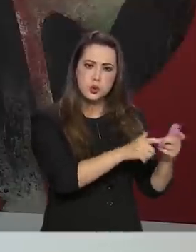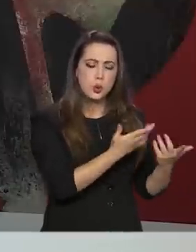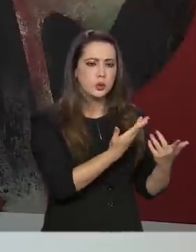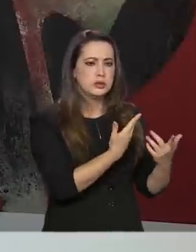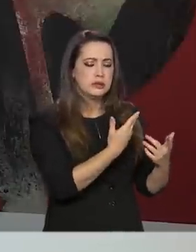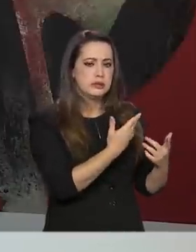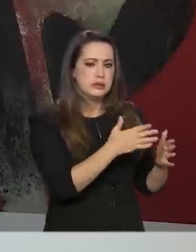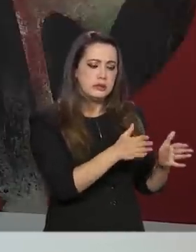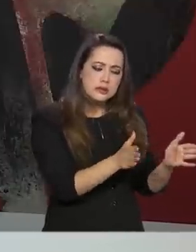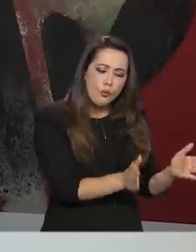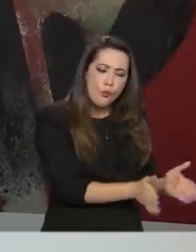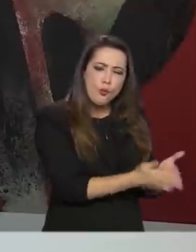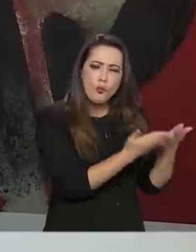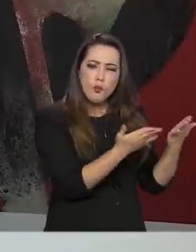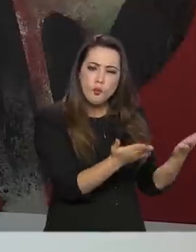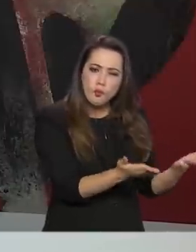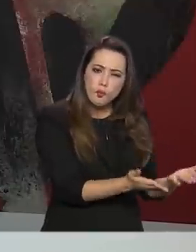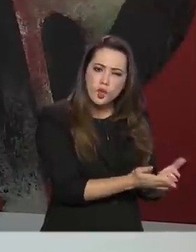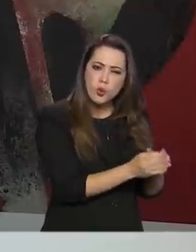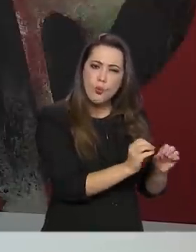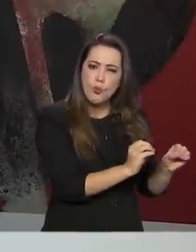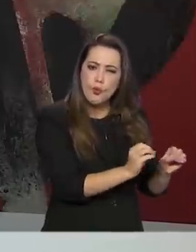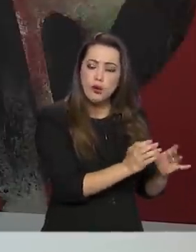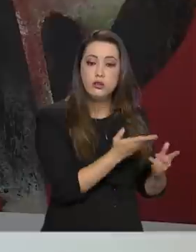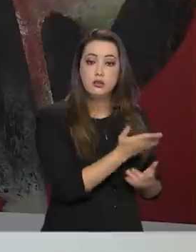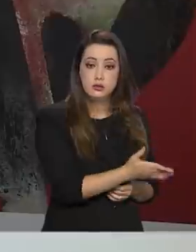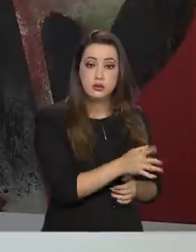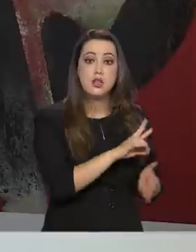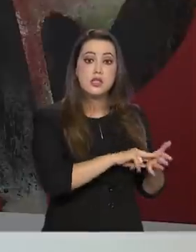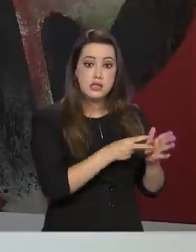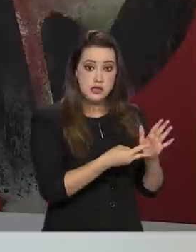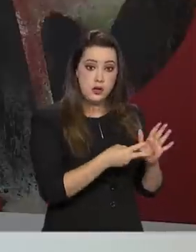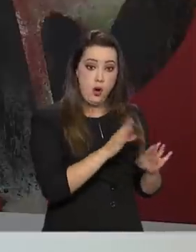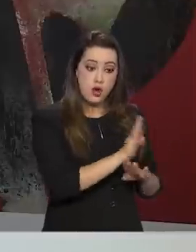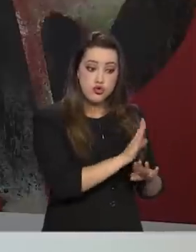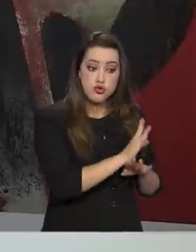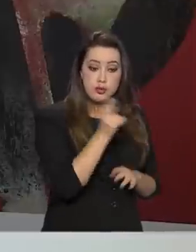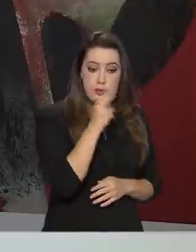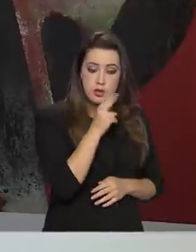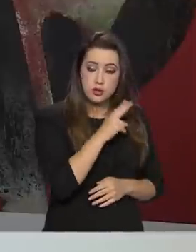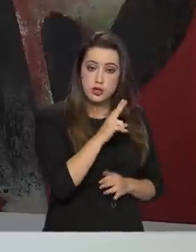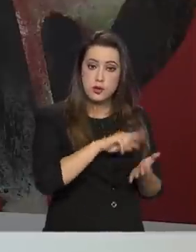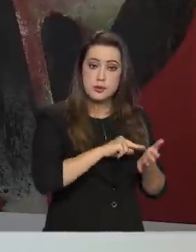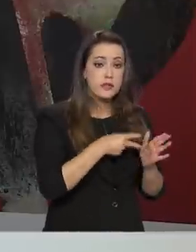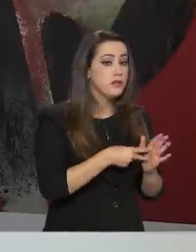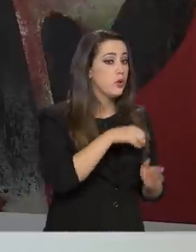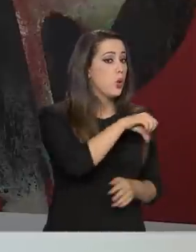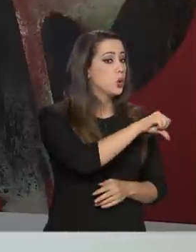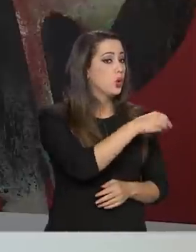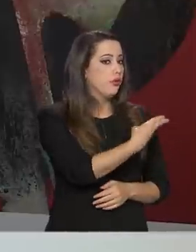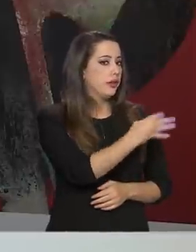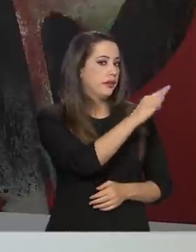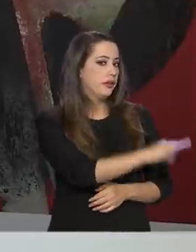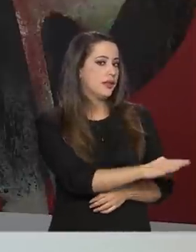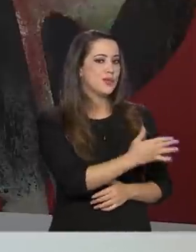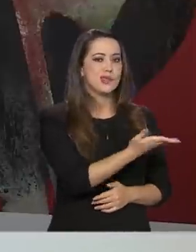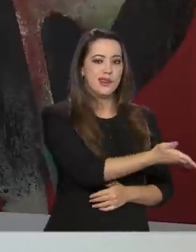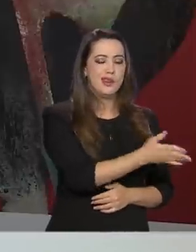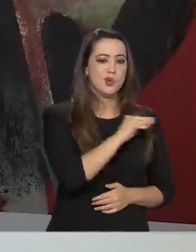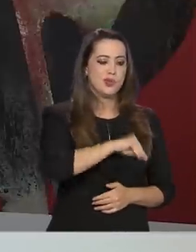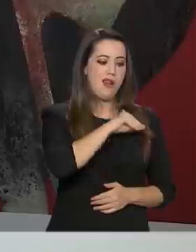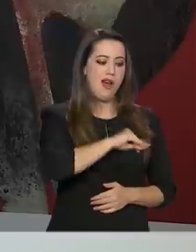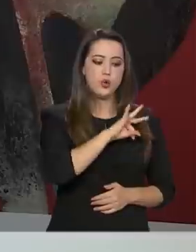o auxílio emergencial, ele foi responsável por 93% da renda dos domicílios. Então, praticamente, aquele domicílio, ele só